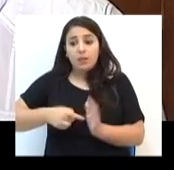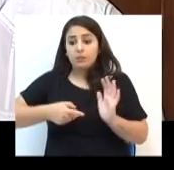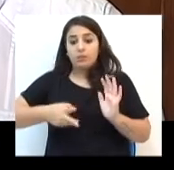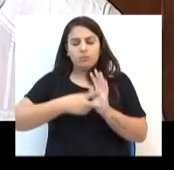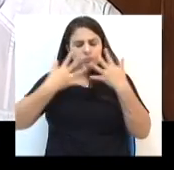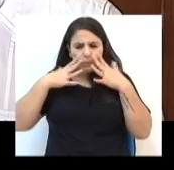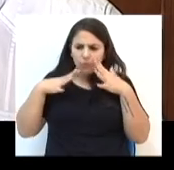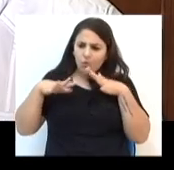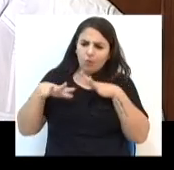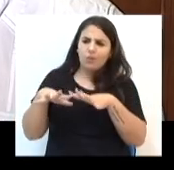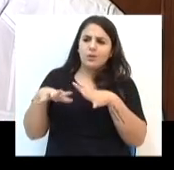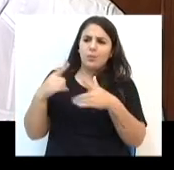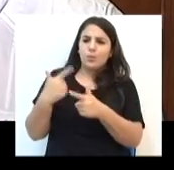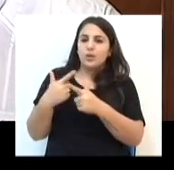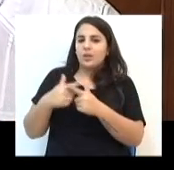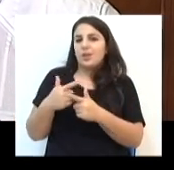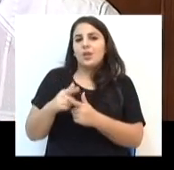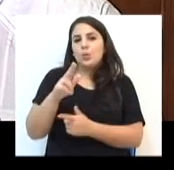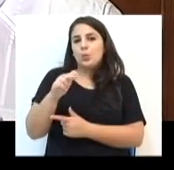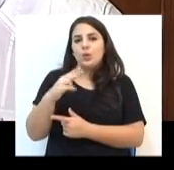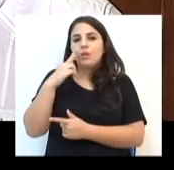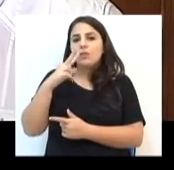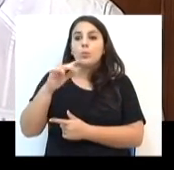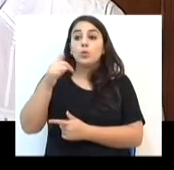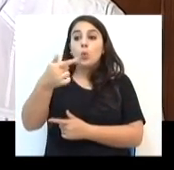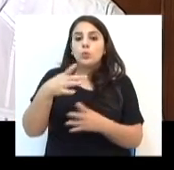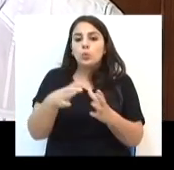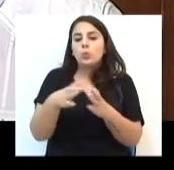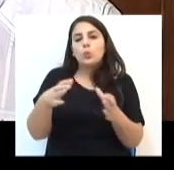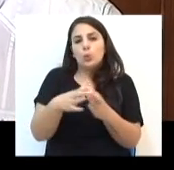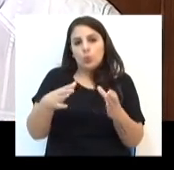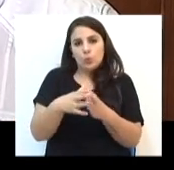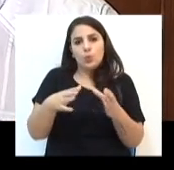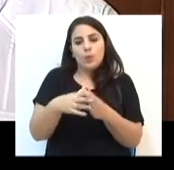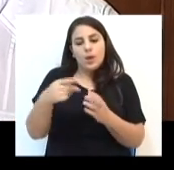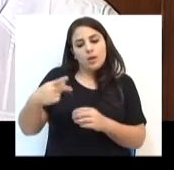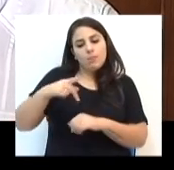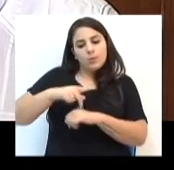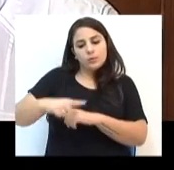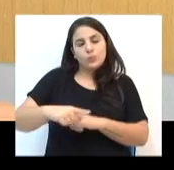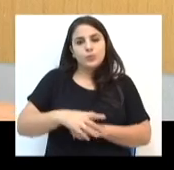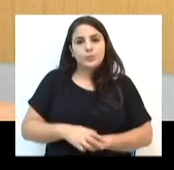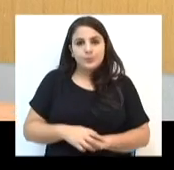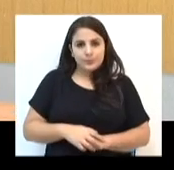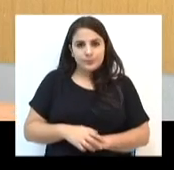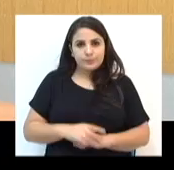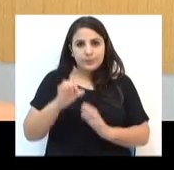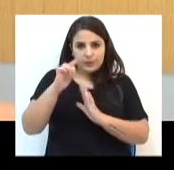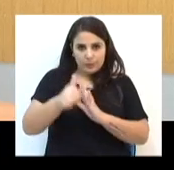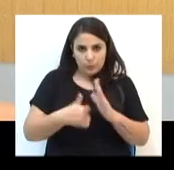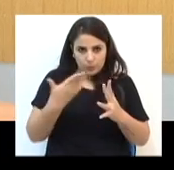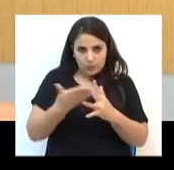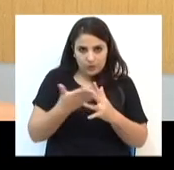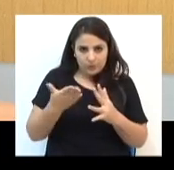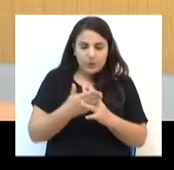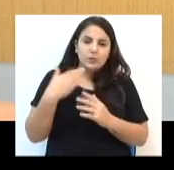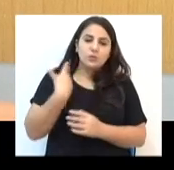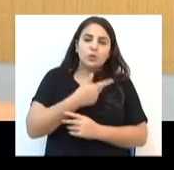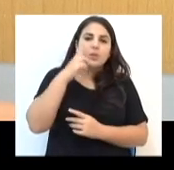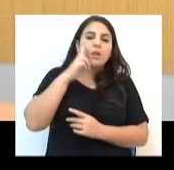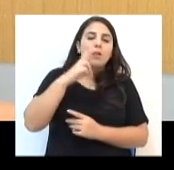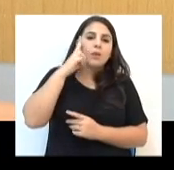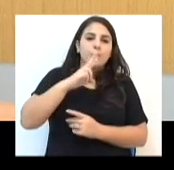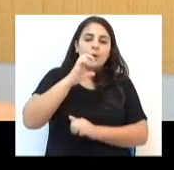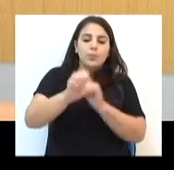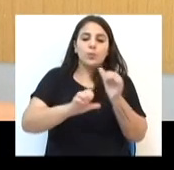ato hoje que nós acompanhamos de outras equipes e outras modalidades aqui em Passo Fundo. E depois do intervalo, vamos